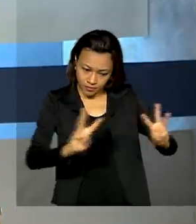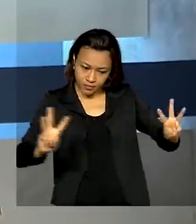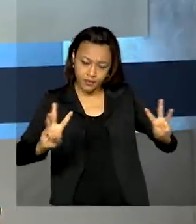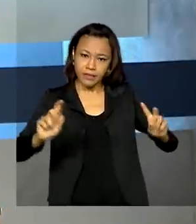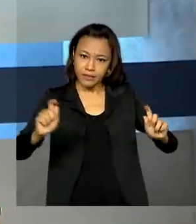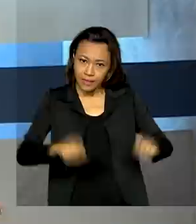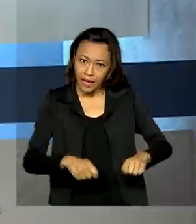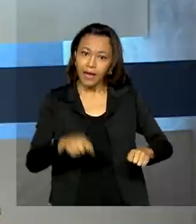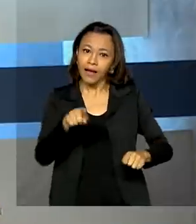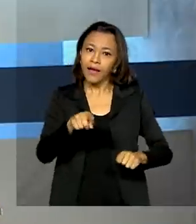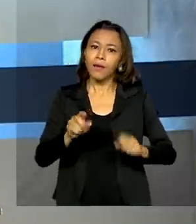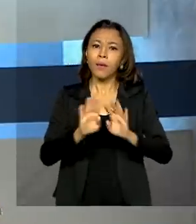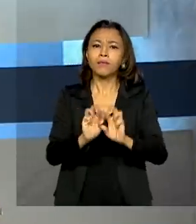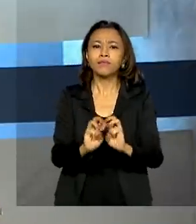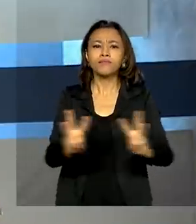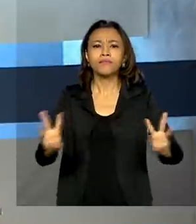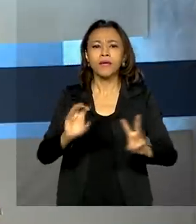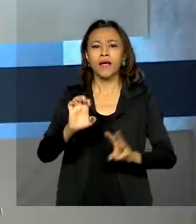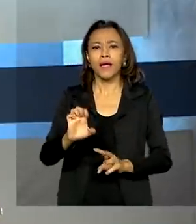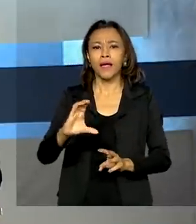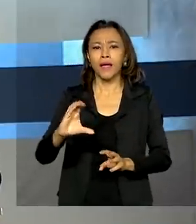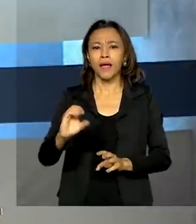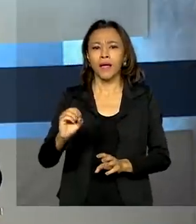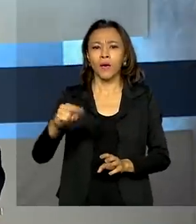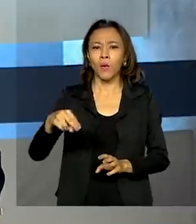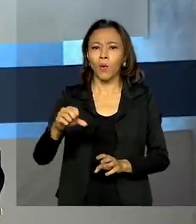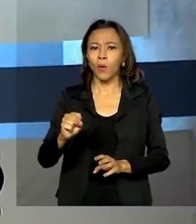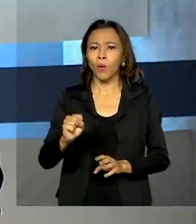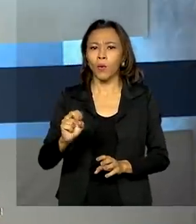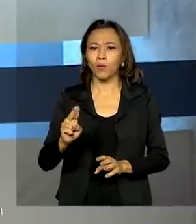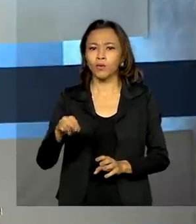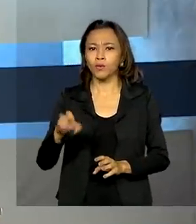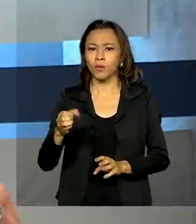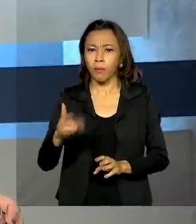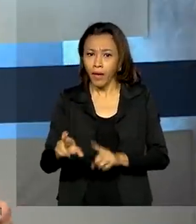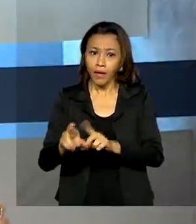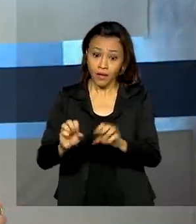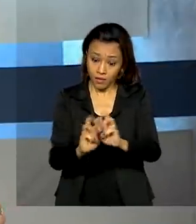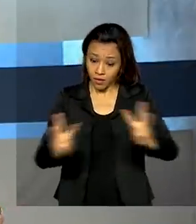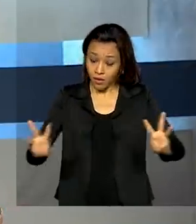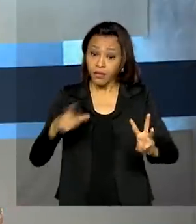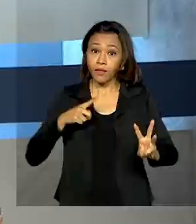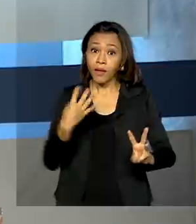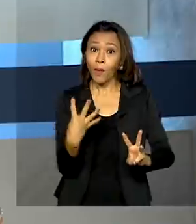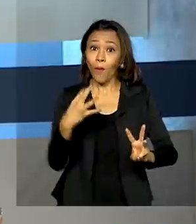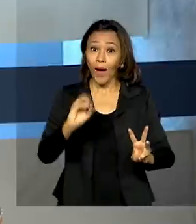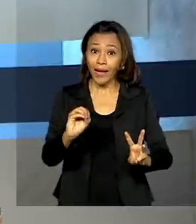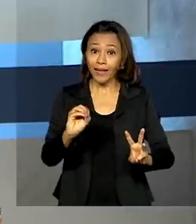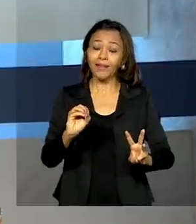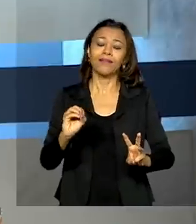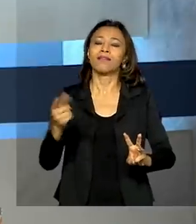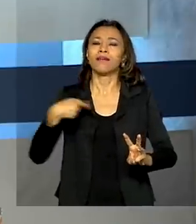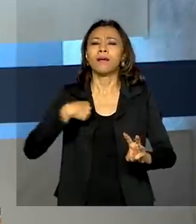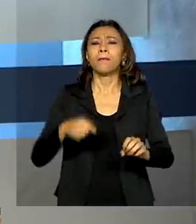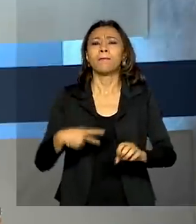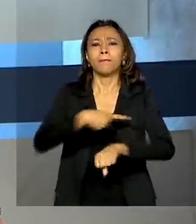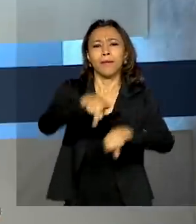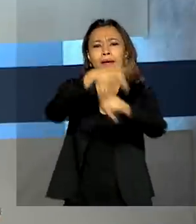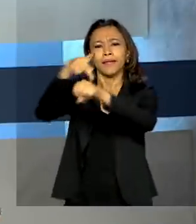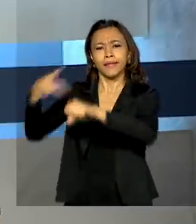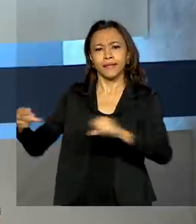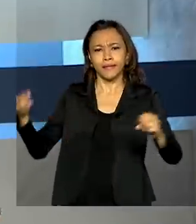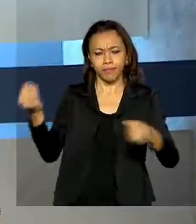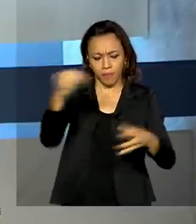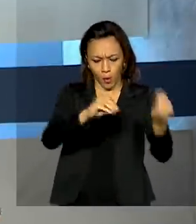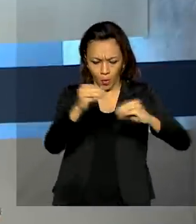eConsumer, uma plataforma internacional de proteção ao consumidor que conta com 40 países. A ferramenta permite que as